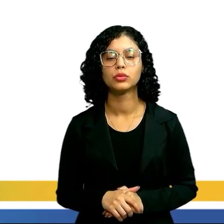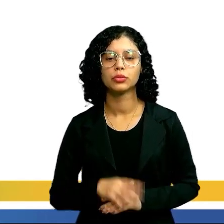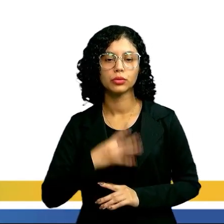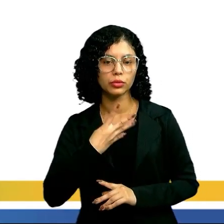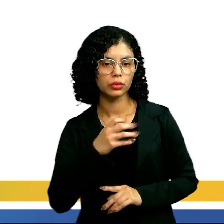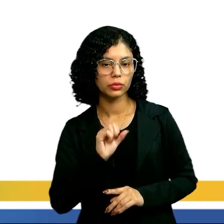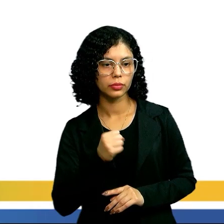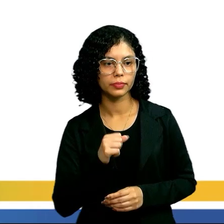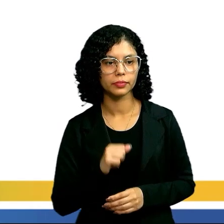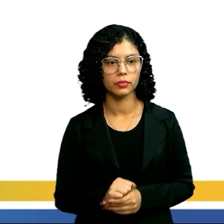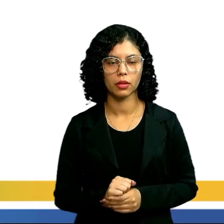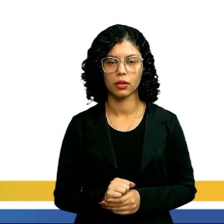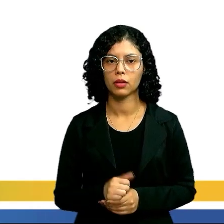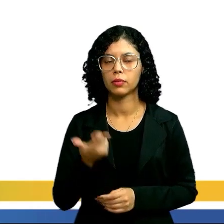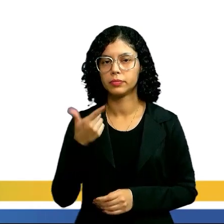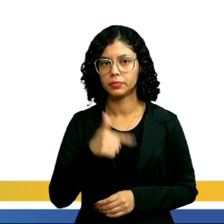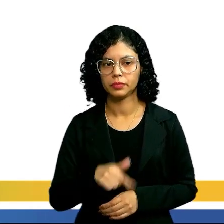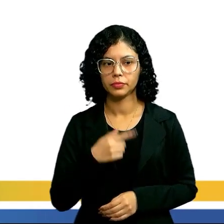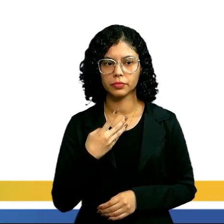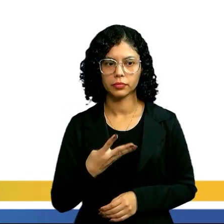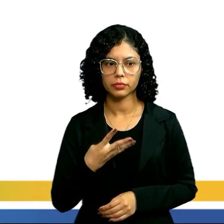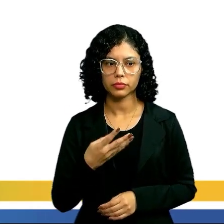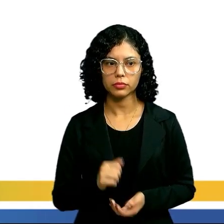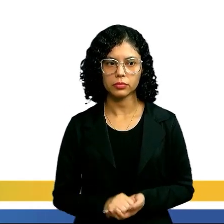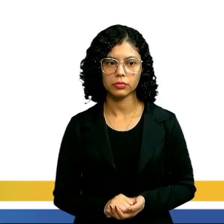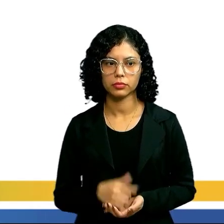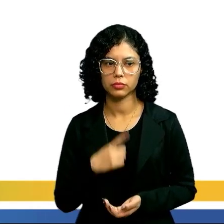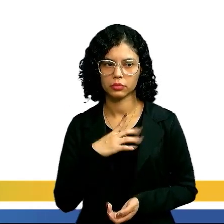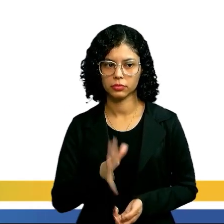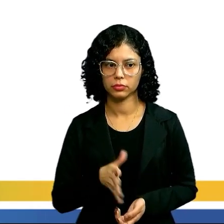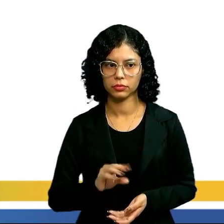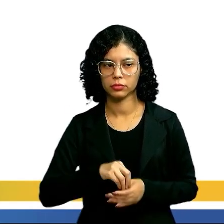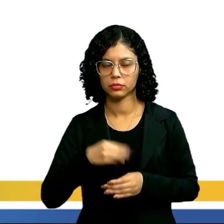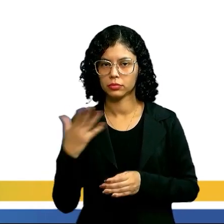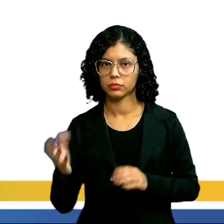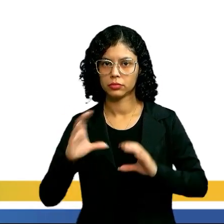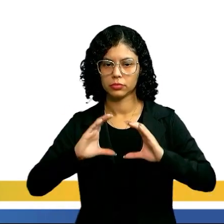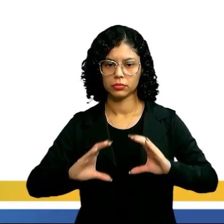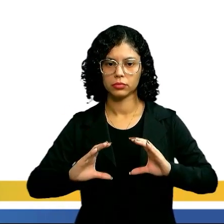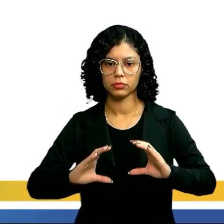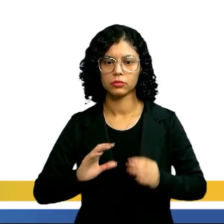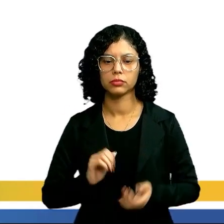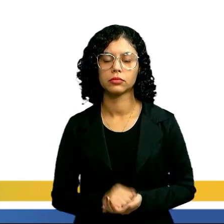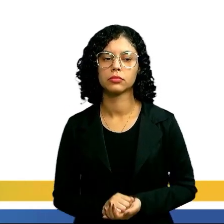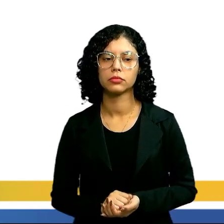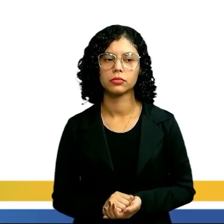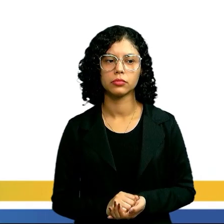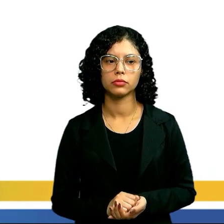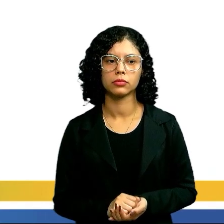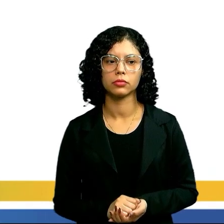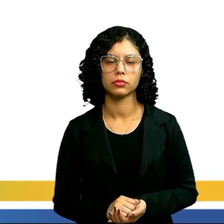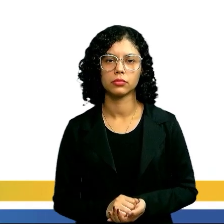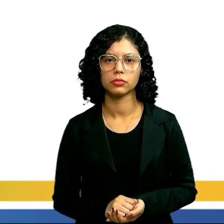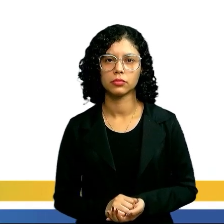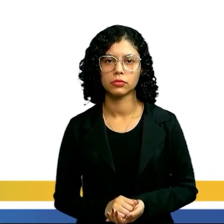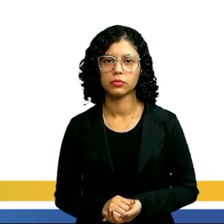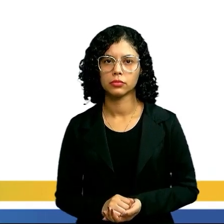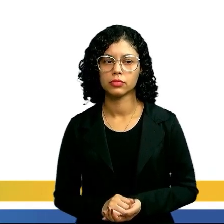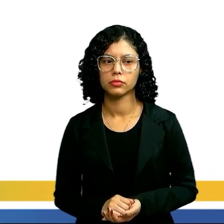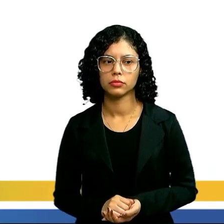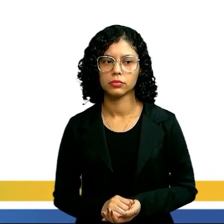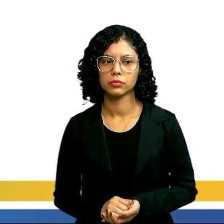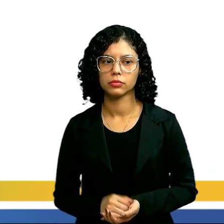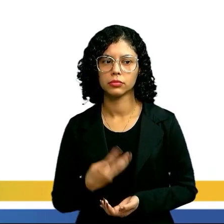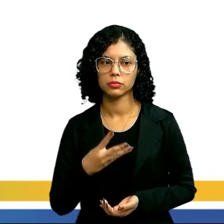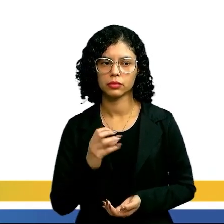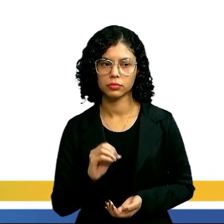O 48A nós vamos repetir, certo? Porque os que já estão fora do parênteses vão só ficar repetindo. Então, mais 48A,